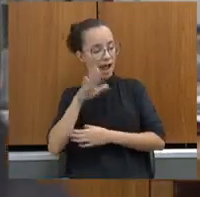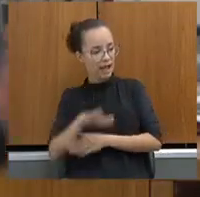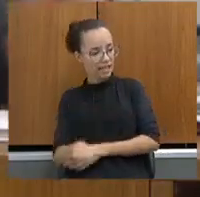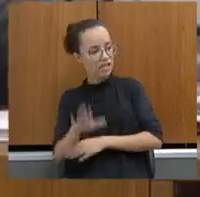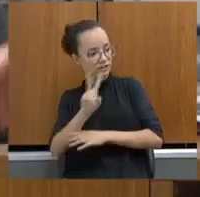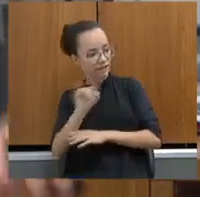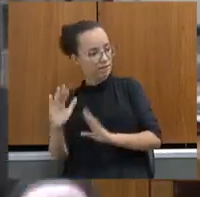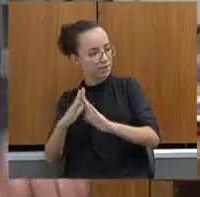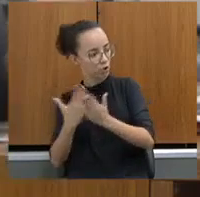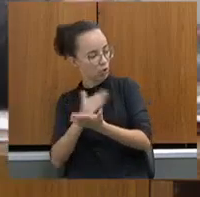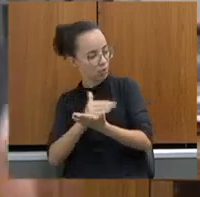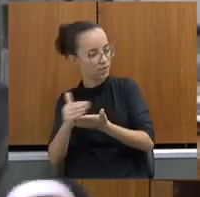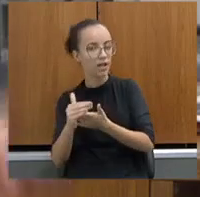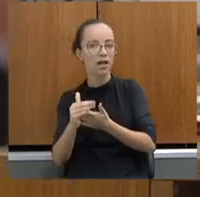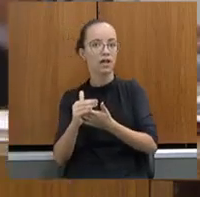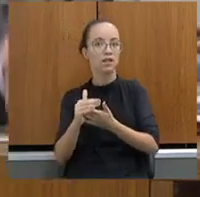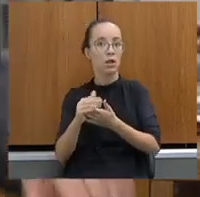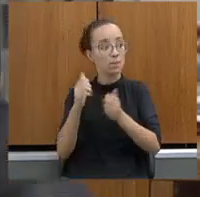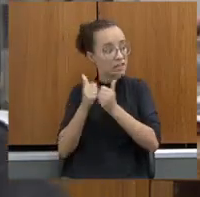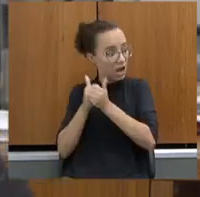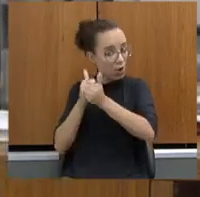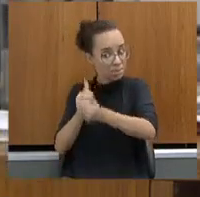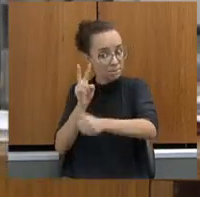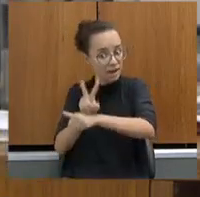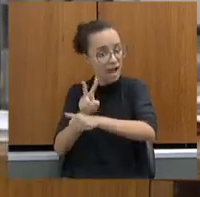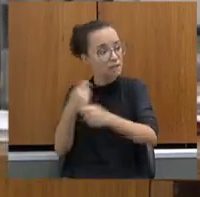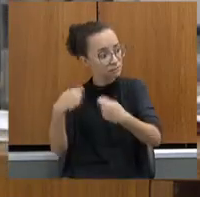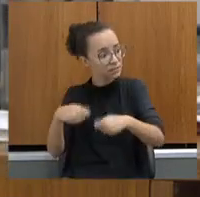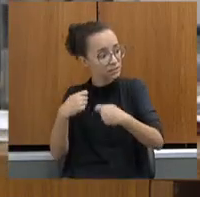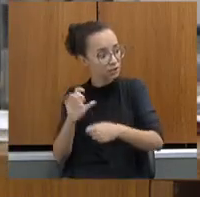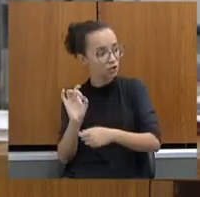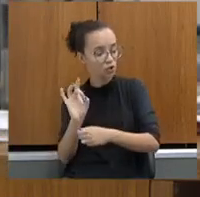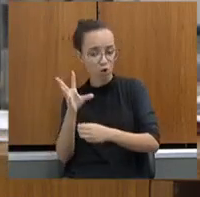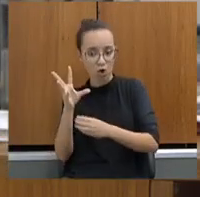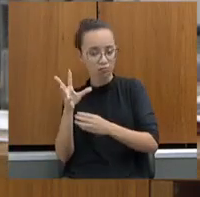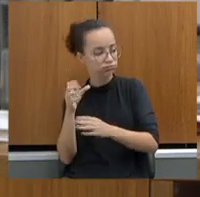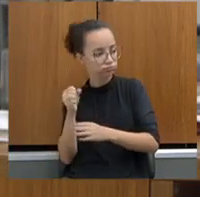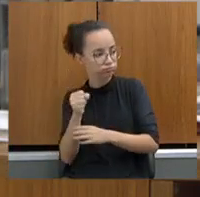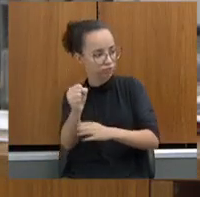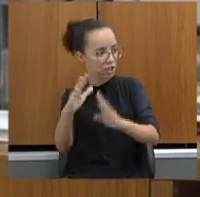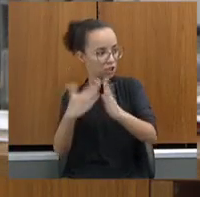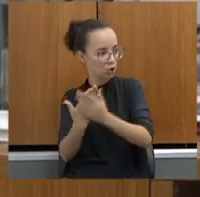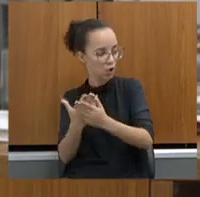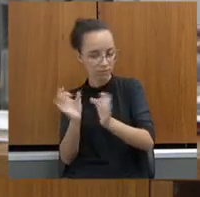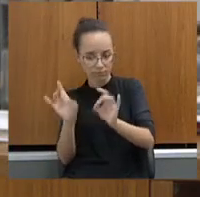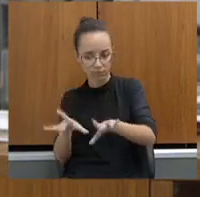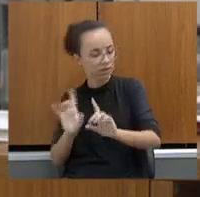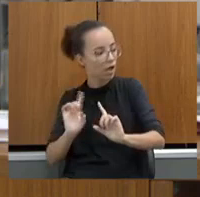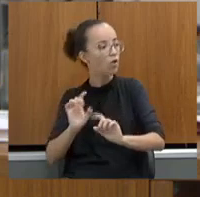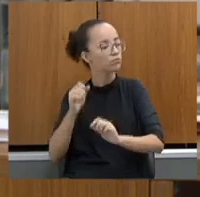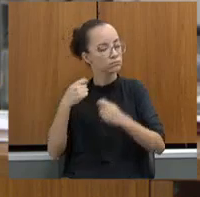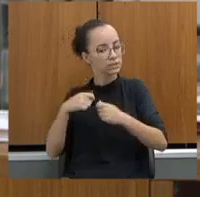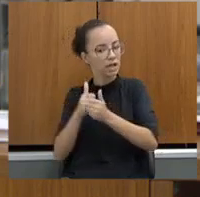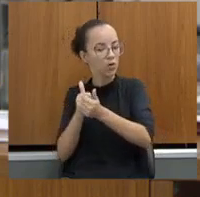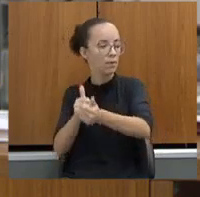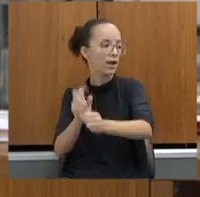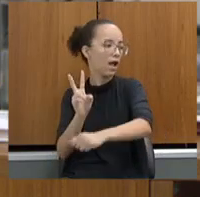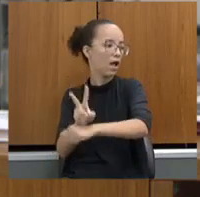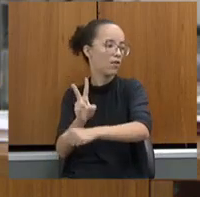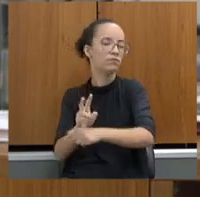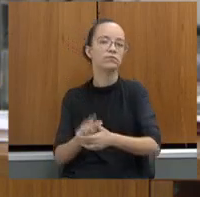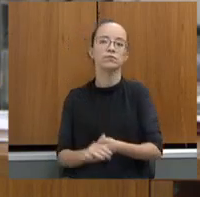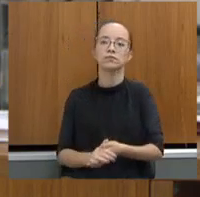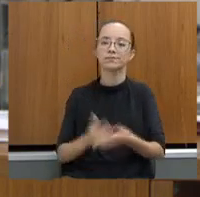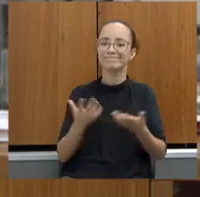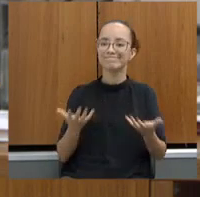Mas não é pôr ele na escola e não acompanhar. Não, ir lá e acompanhar também. Querido Antônio Casarantes, esse é o momento do nosso país, do nosso